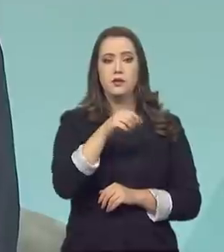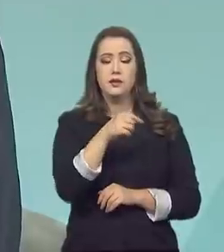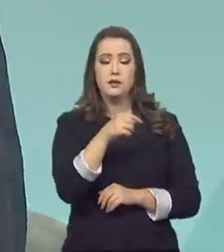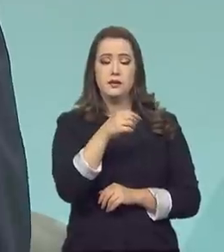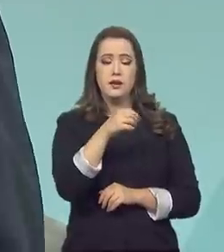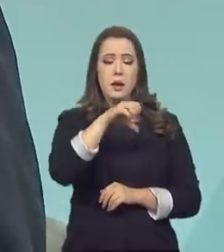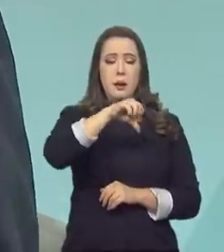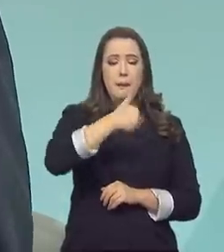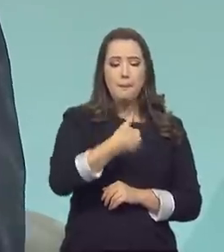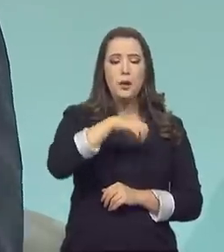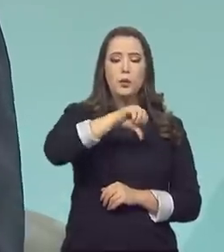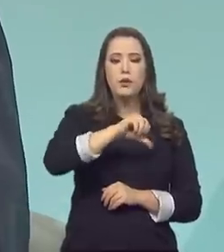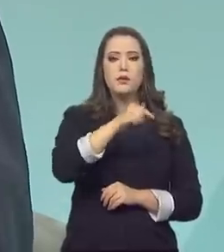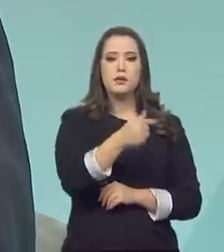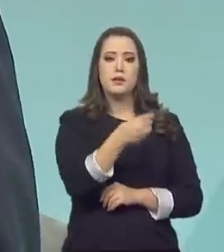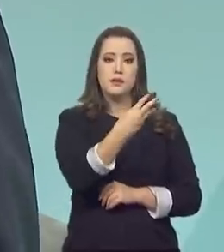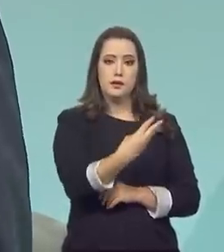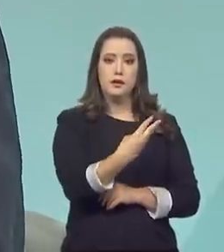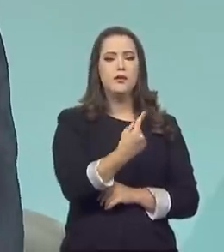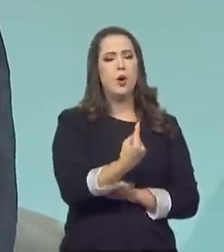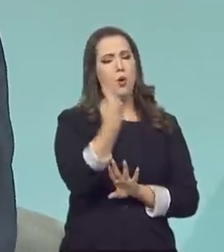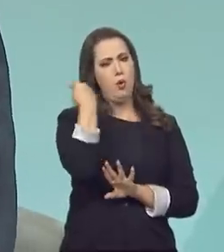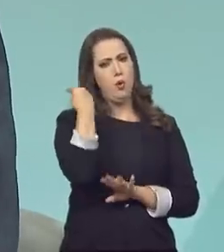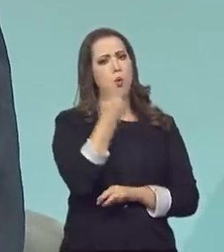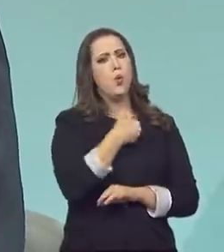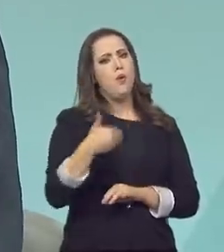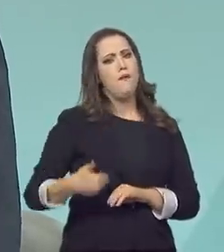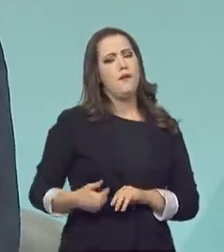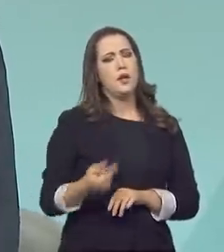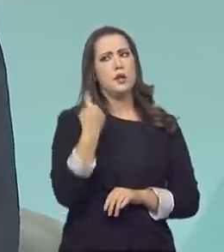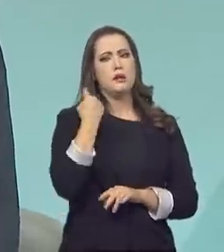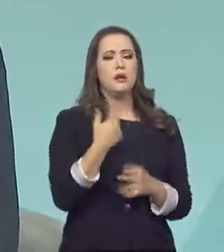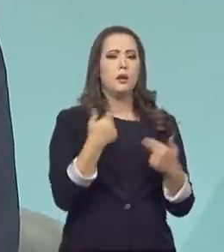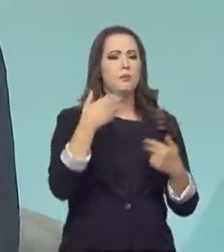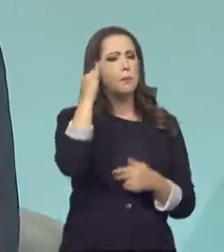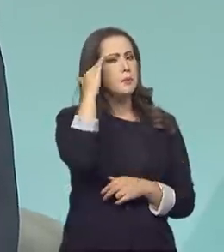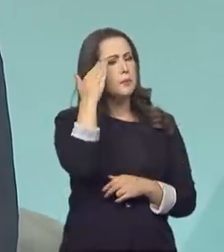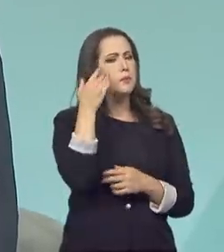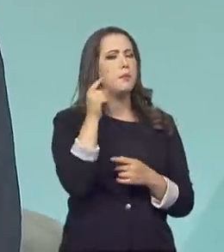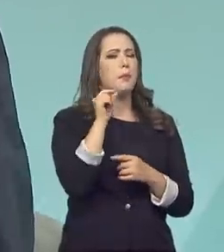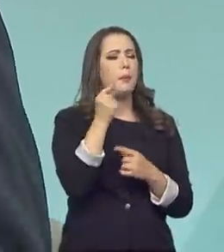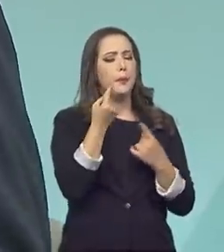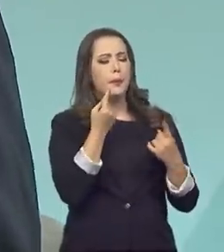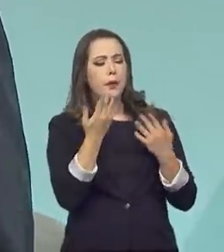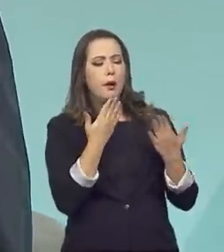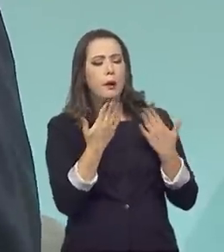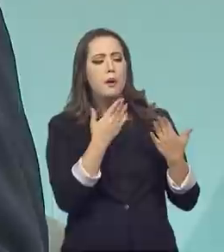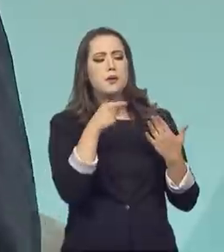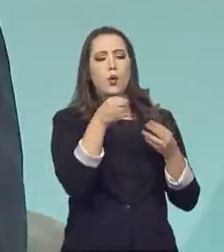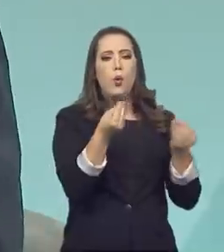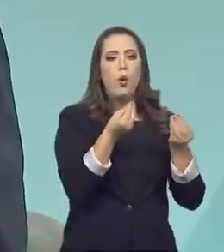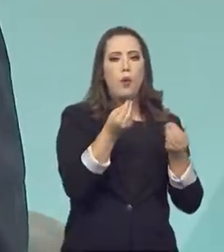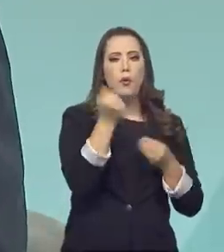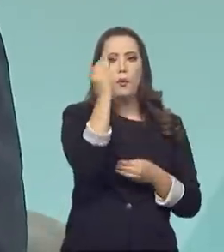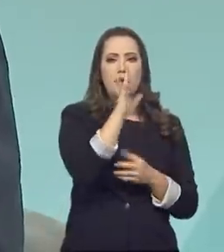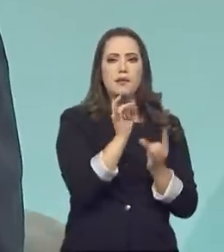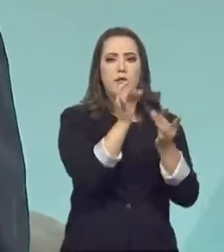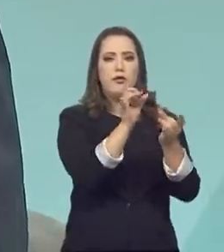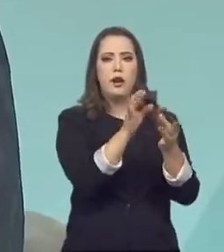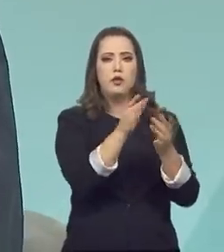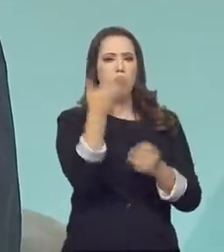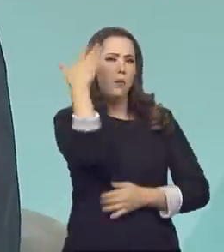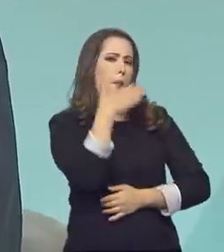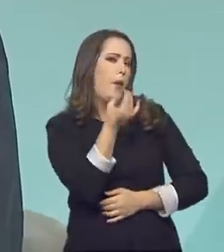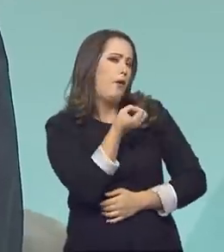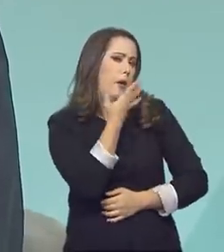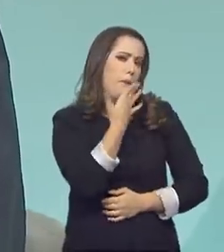que o Brasil ia precisar competir, na época, ainda nos produtos menos faturados. Então, se a gente pensar no final dos anos 60, início